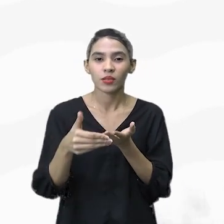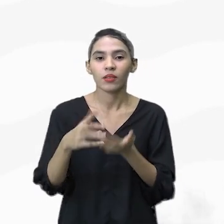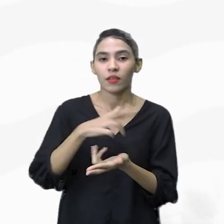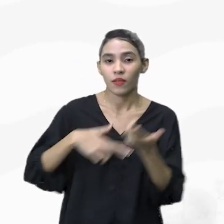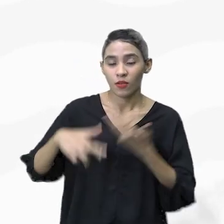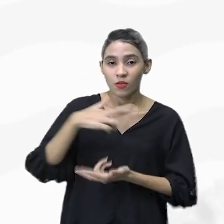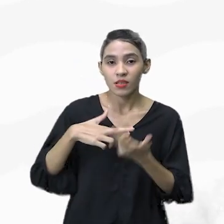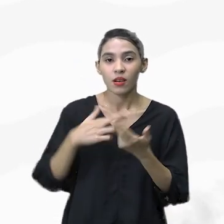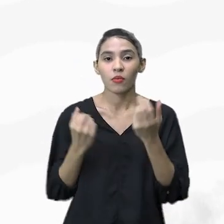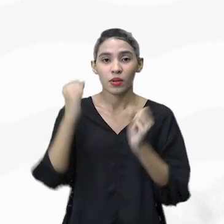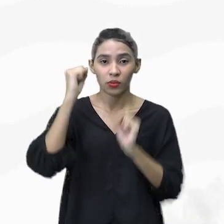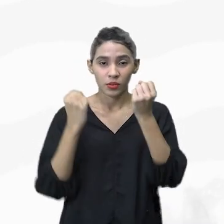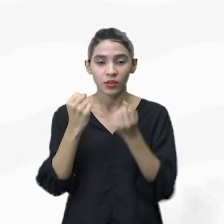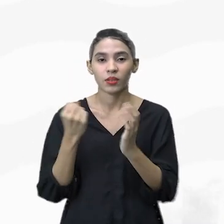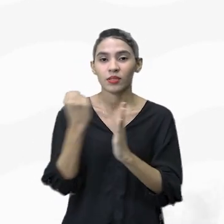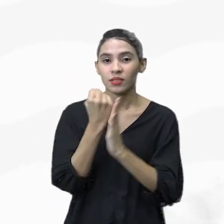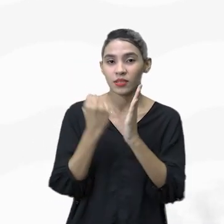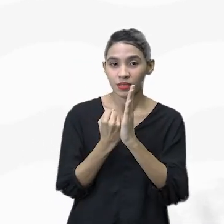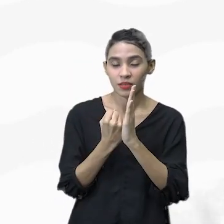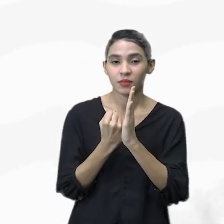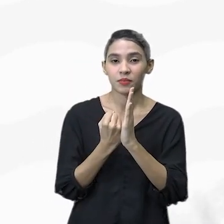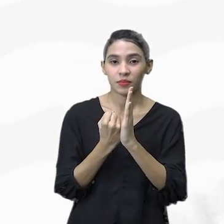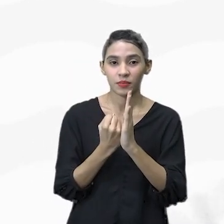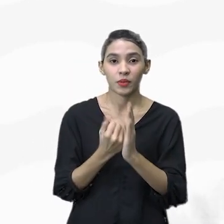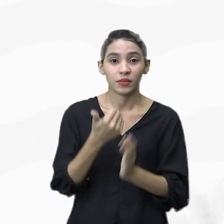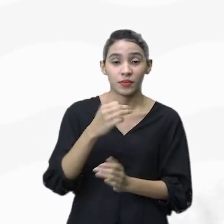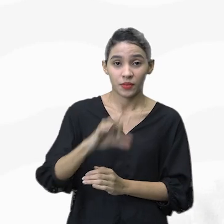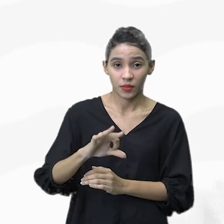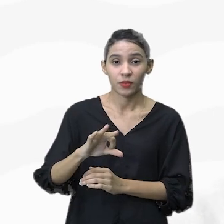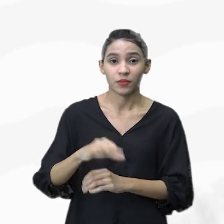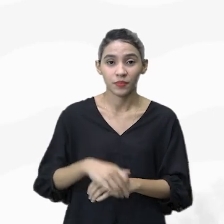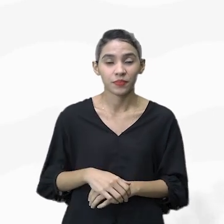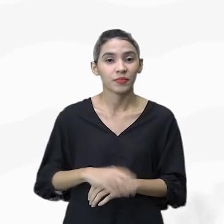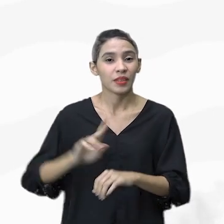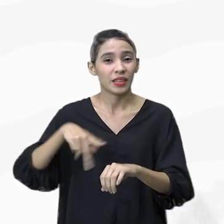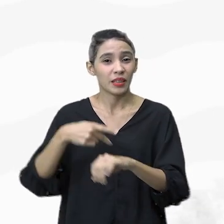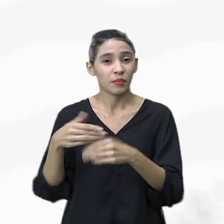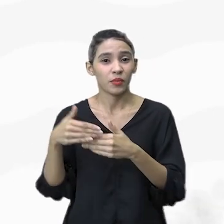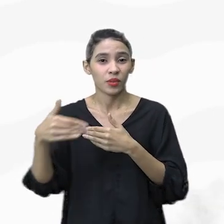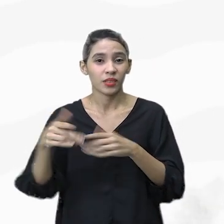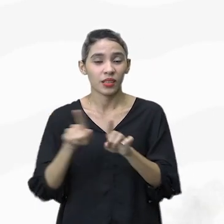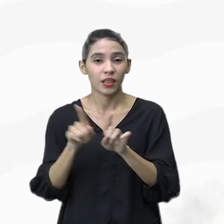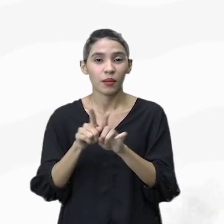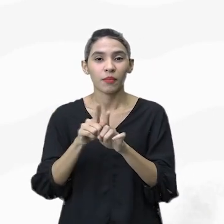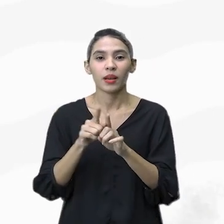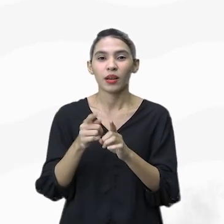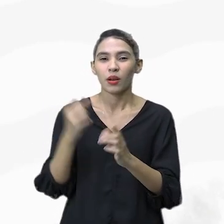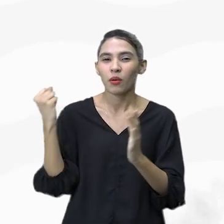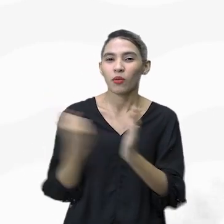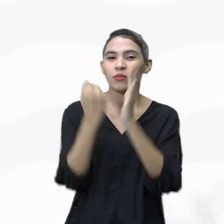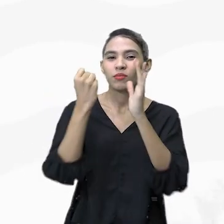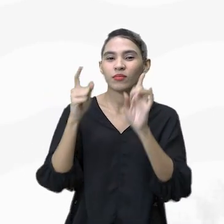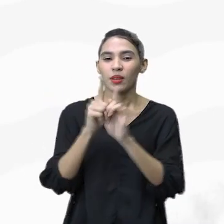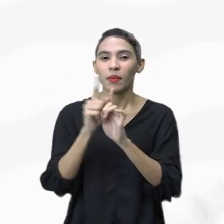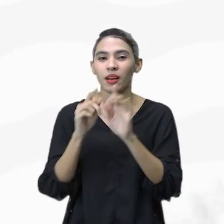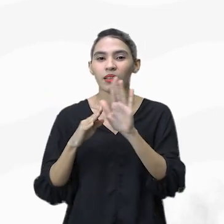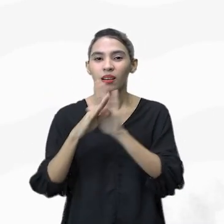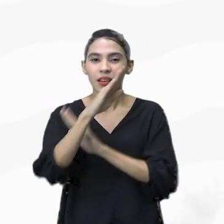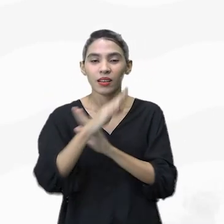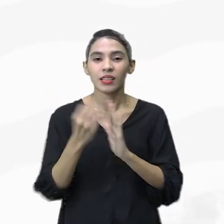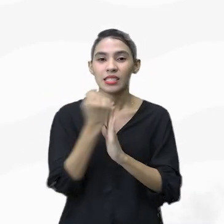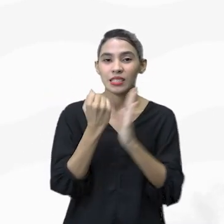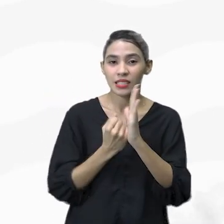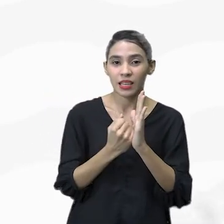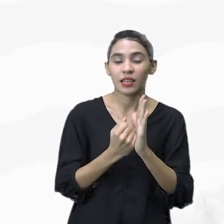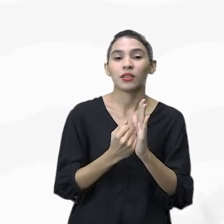a revolução industrial no século XIX e posteriormente atingiu o seu auge nos